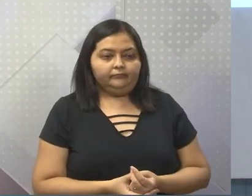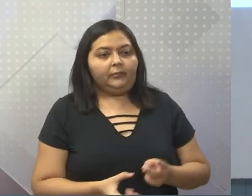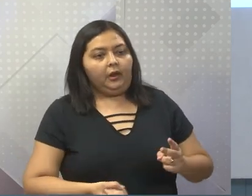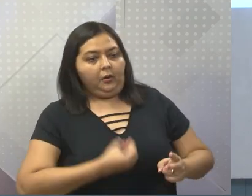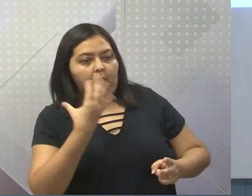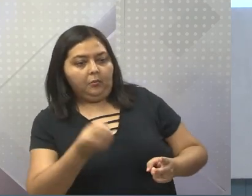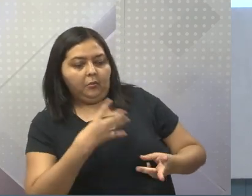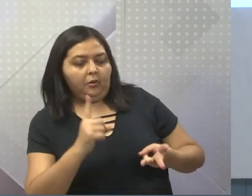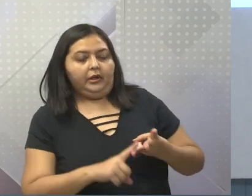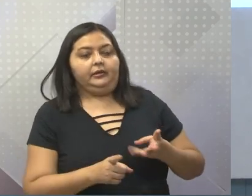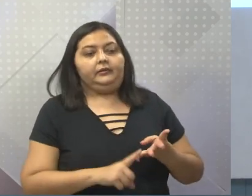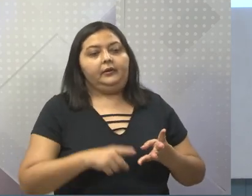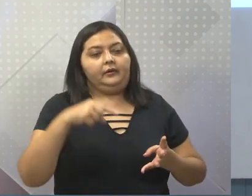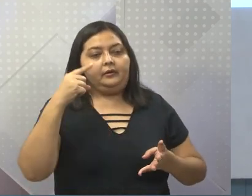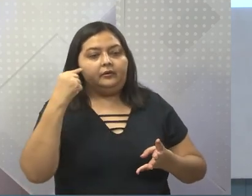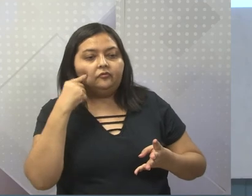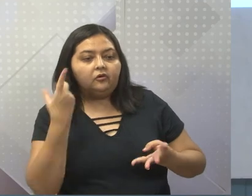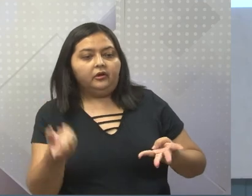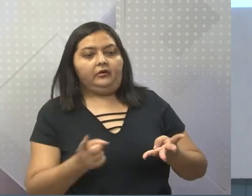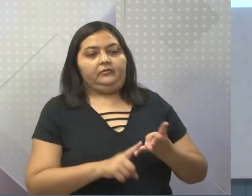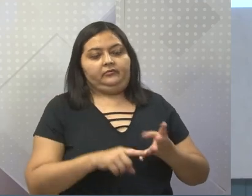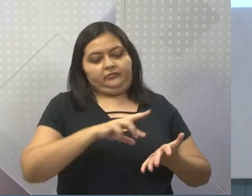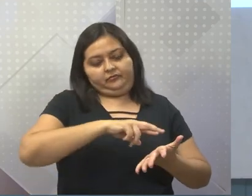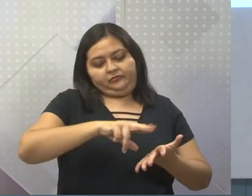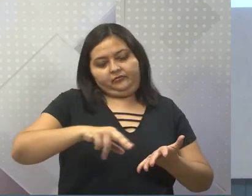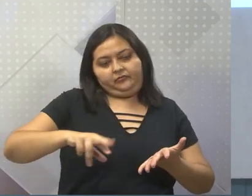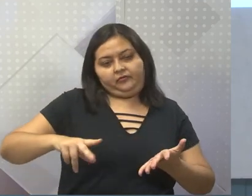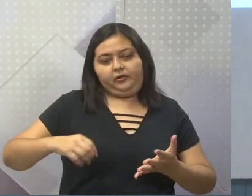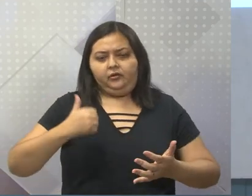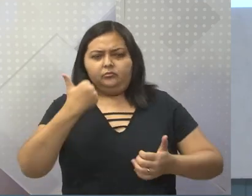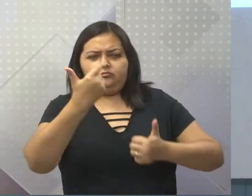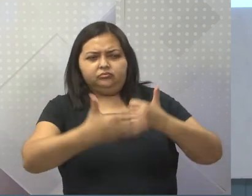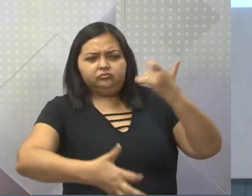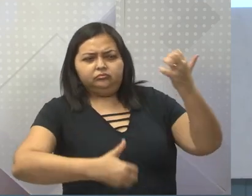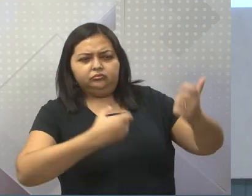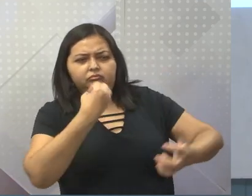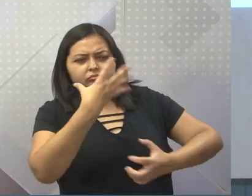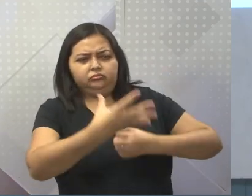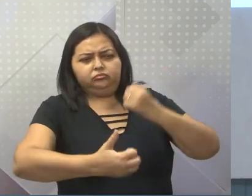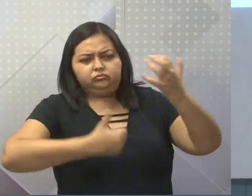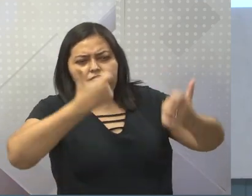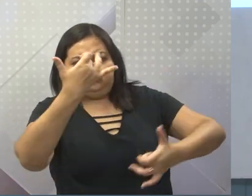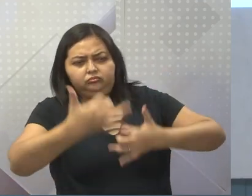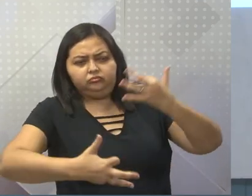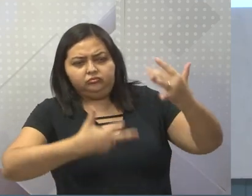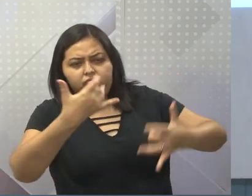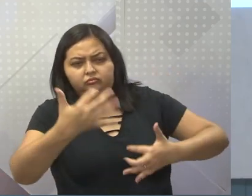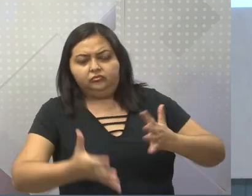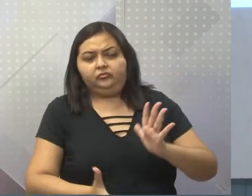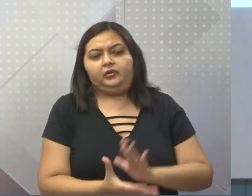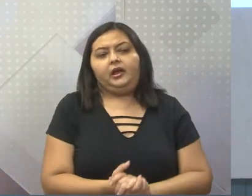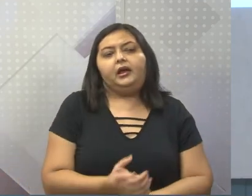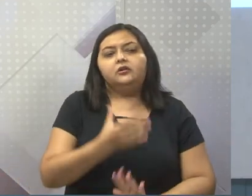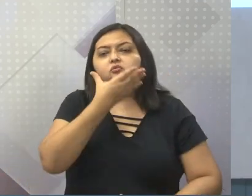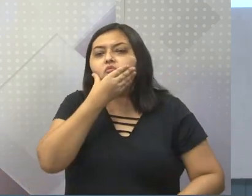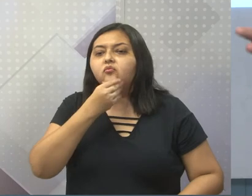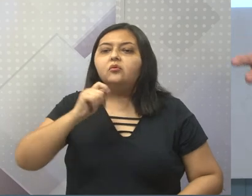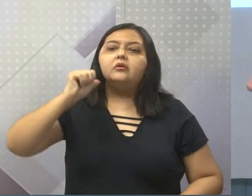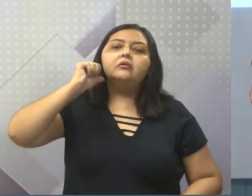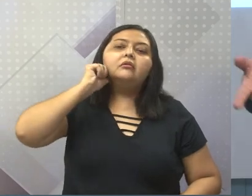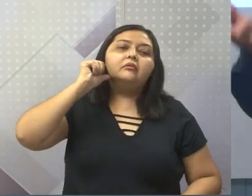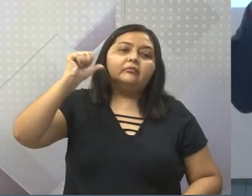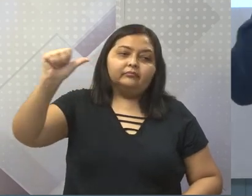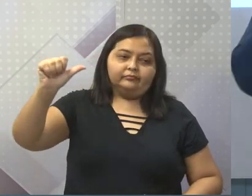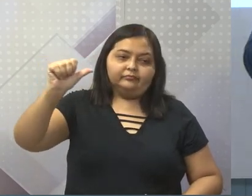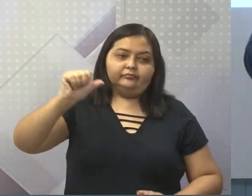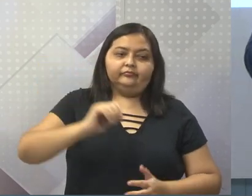poeta, tinha um advogado. Então, o que foi que aconteceu? Tiradentes foi que pegou, vamos dizer assim, a pior parte.